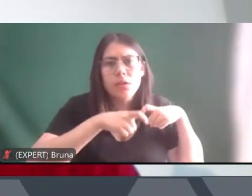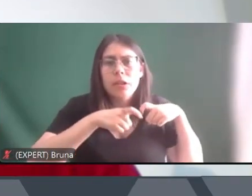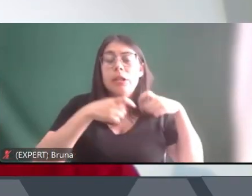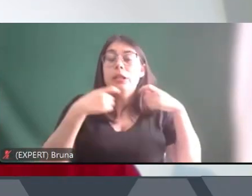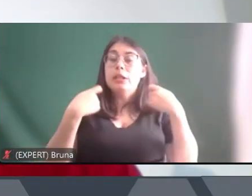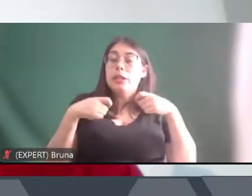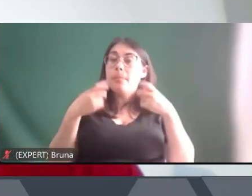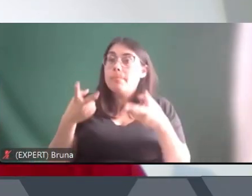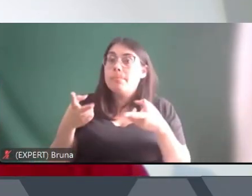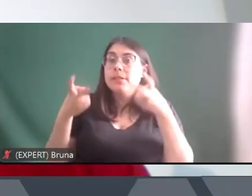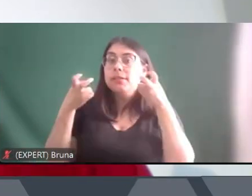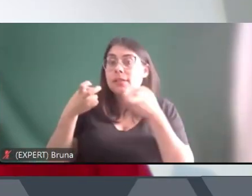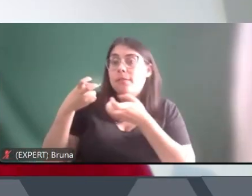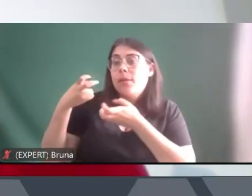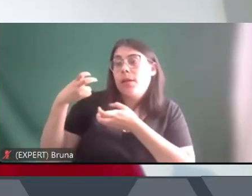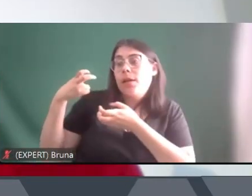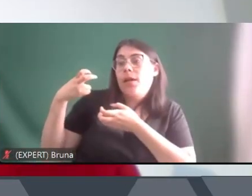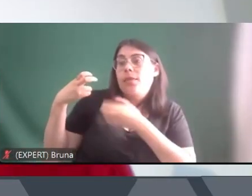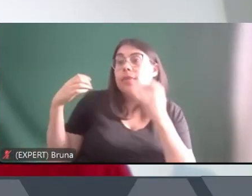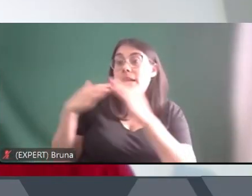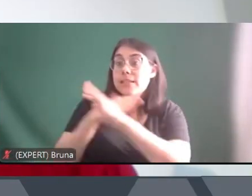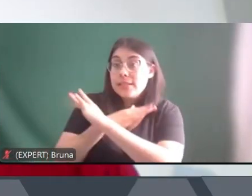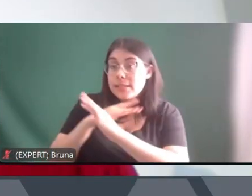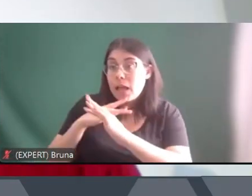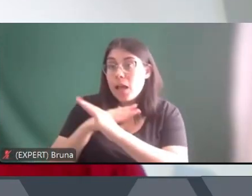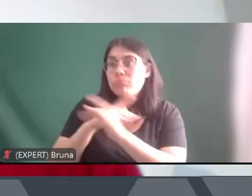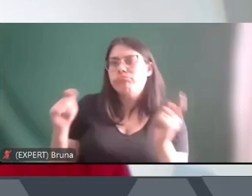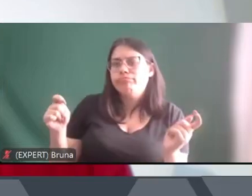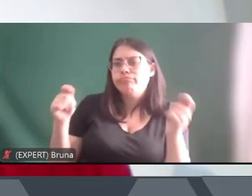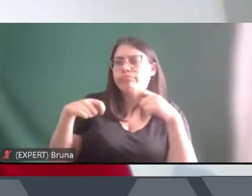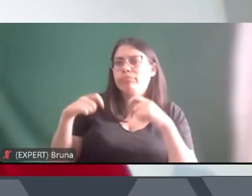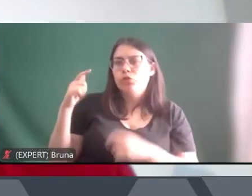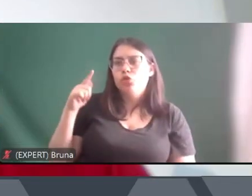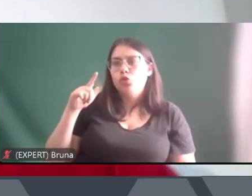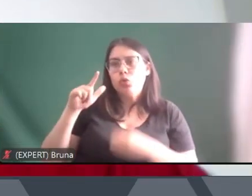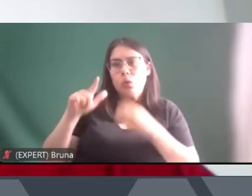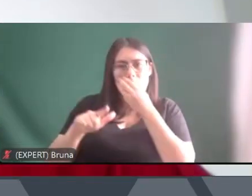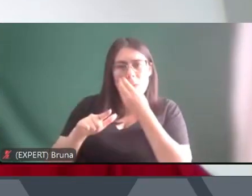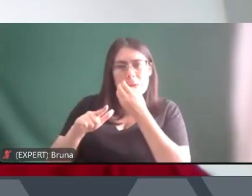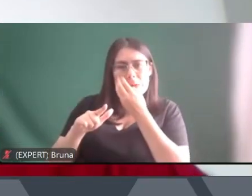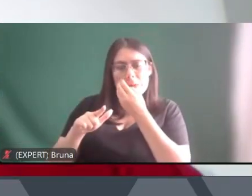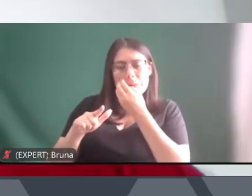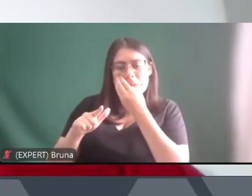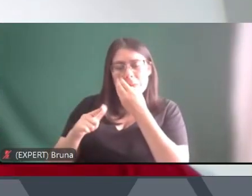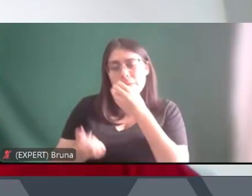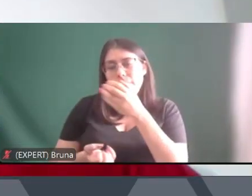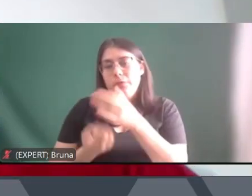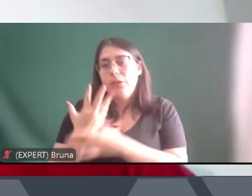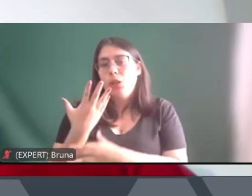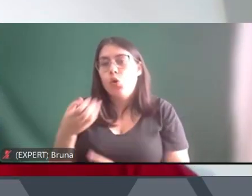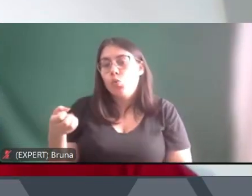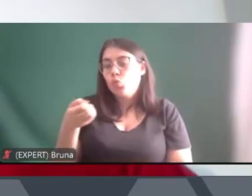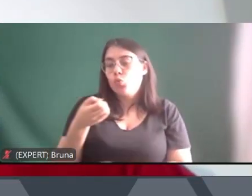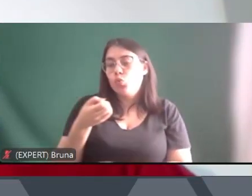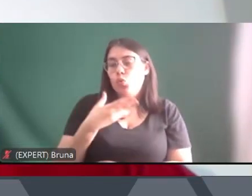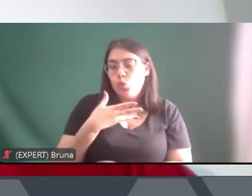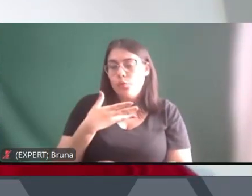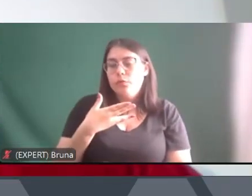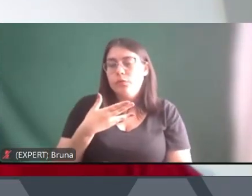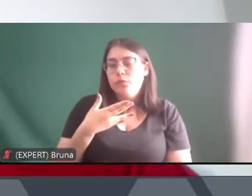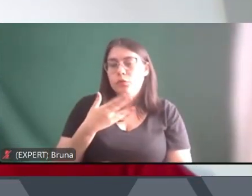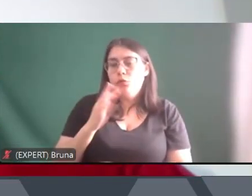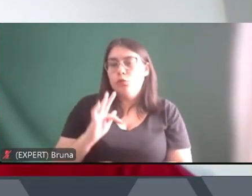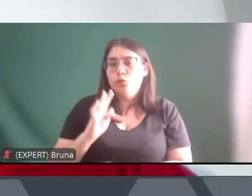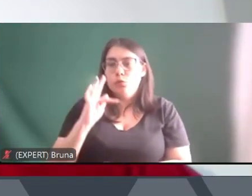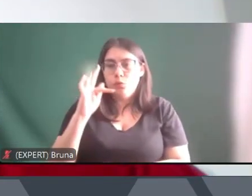via nas cidades uma possibilidade de ascensão social e de construção de um novo destino para a sua própria trajetória,